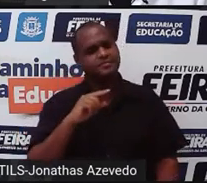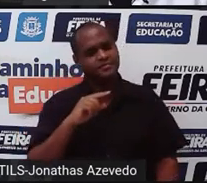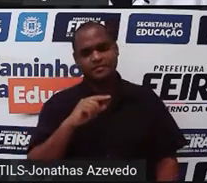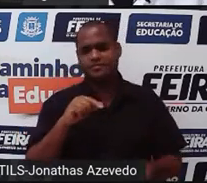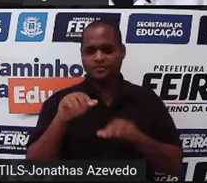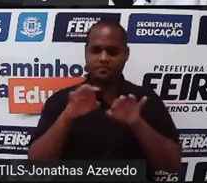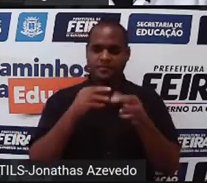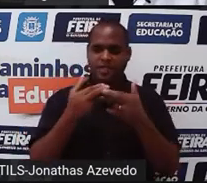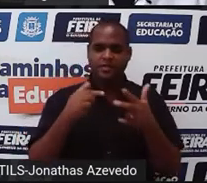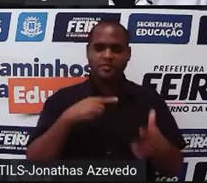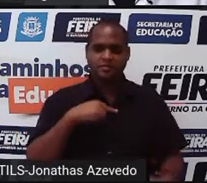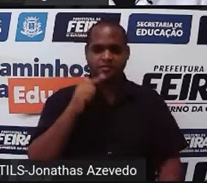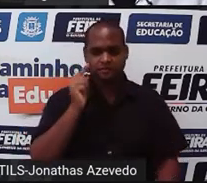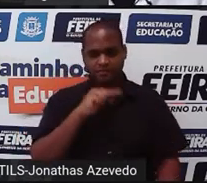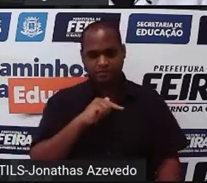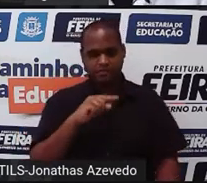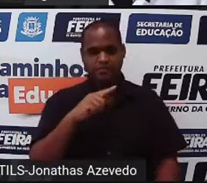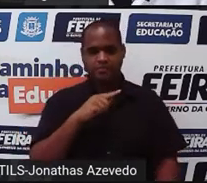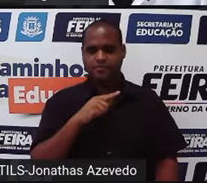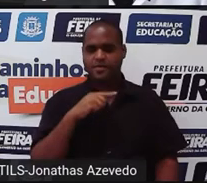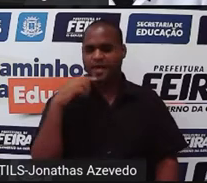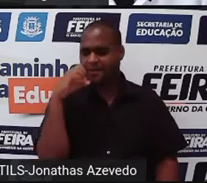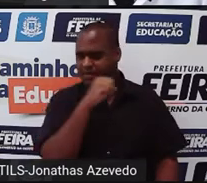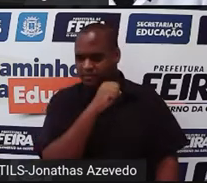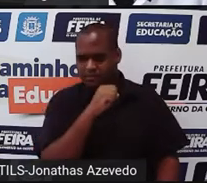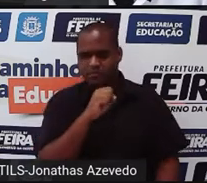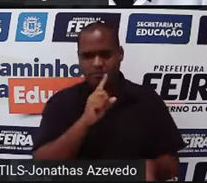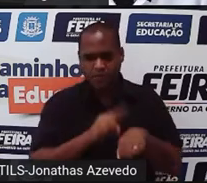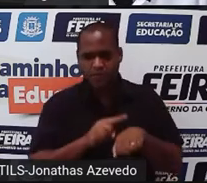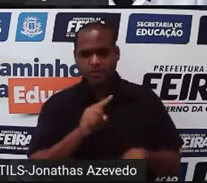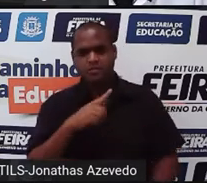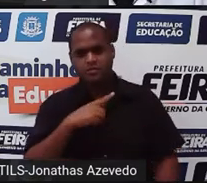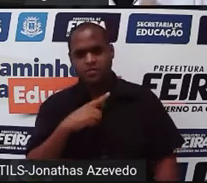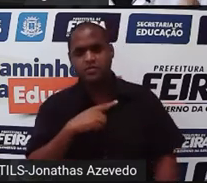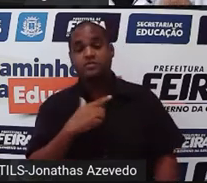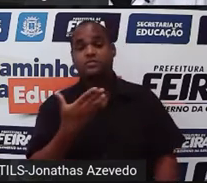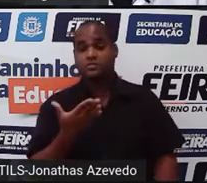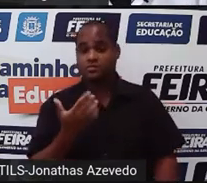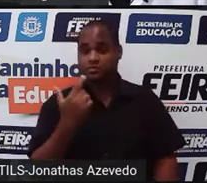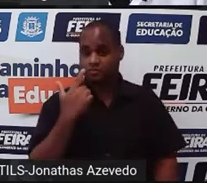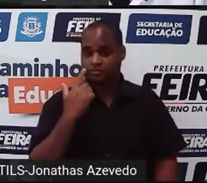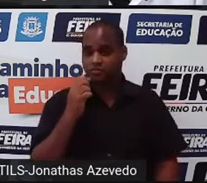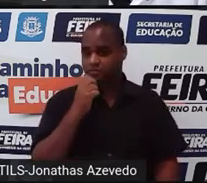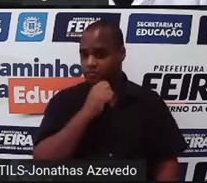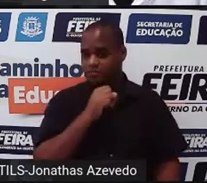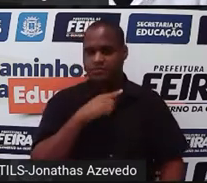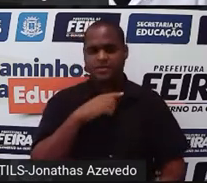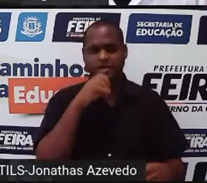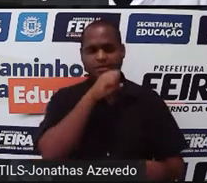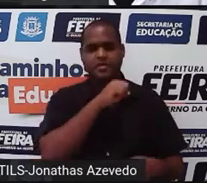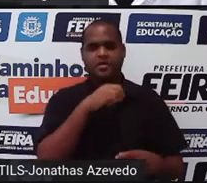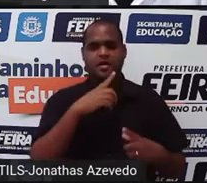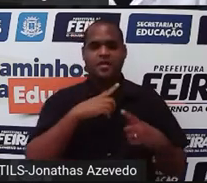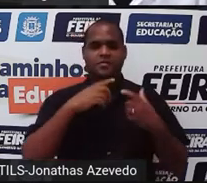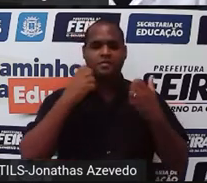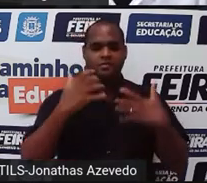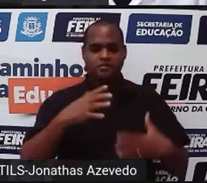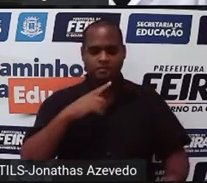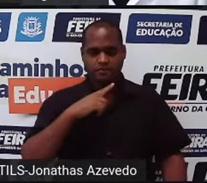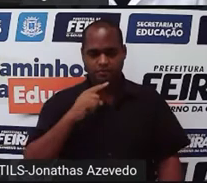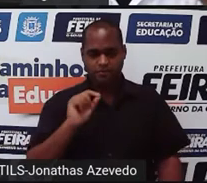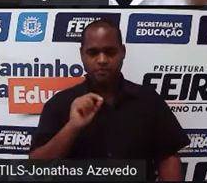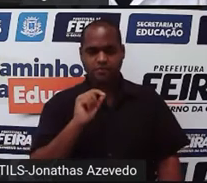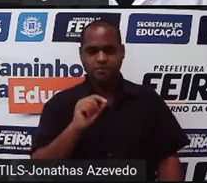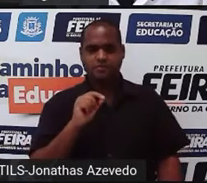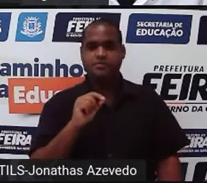que a gente faz assim muito rapidamente, não são coisas que a gente faz aplicando assim uma estratégia rápida. Então, a gente precisa de tempo.